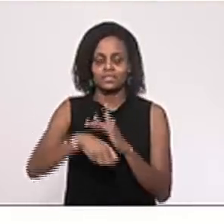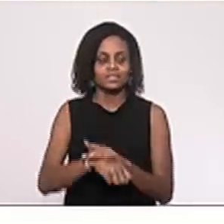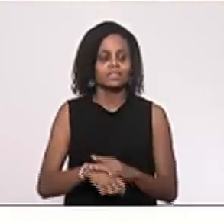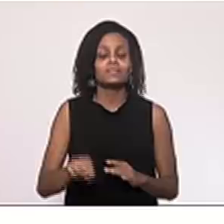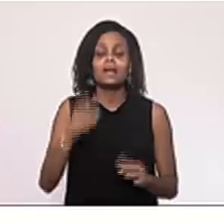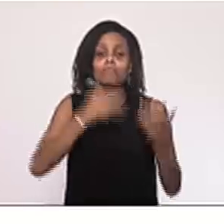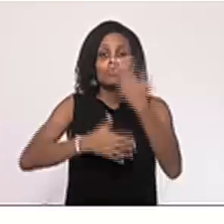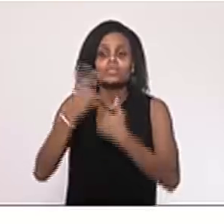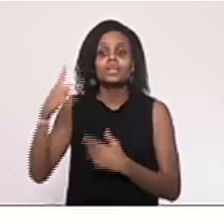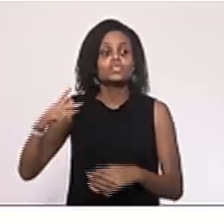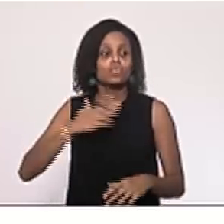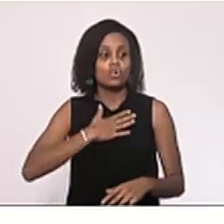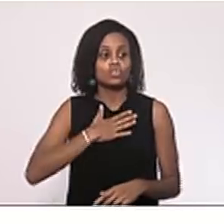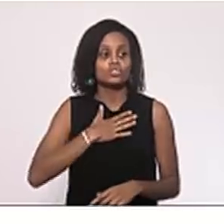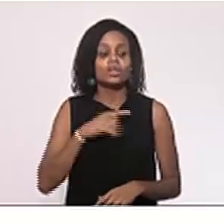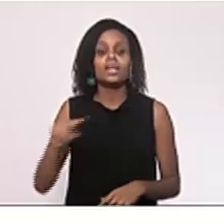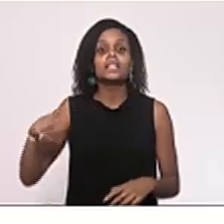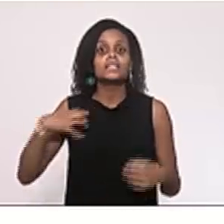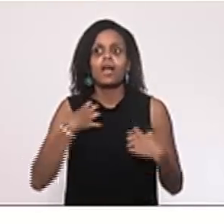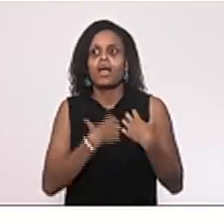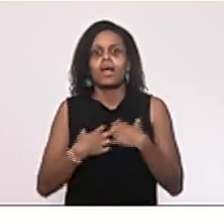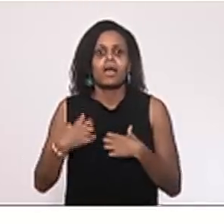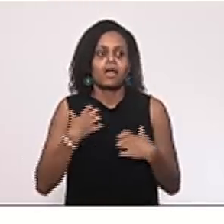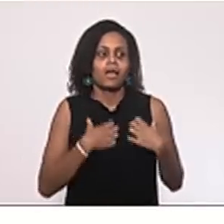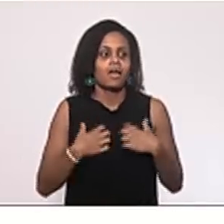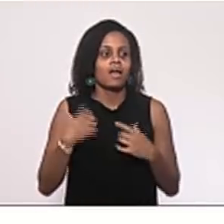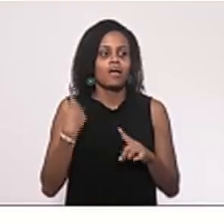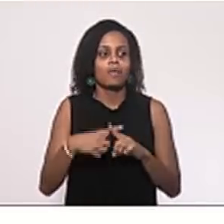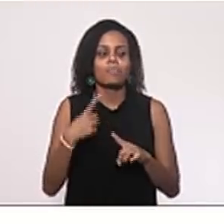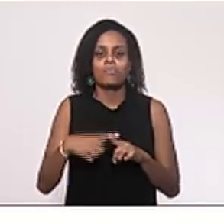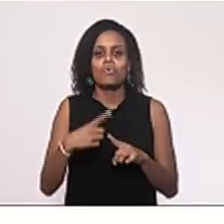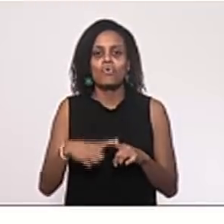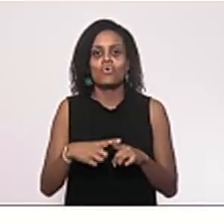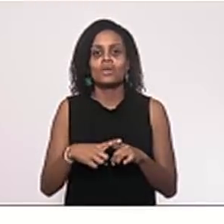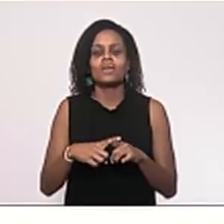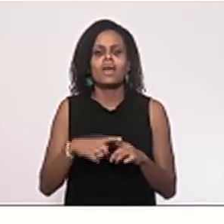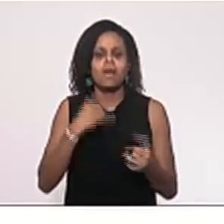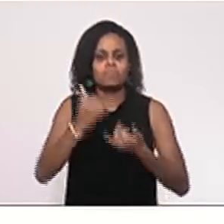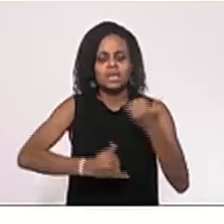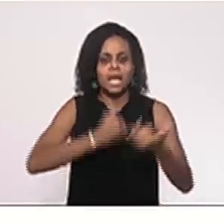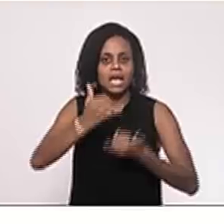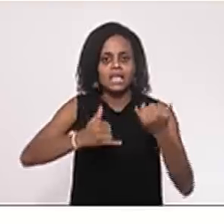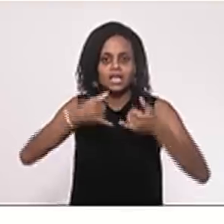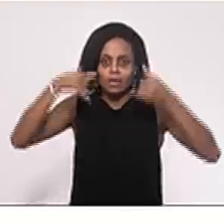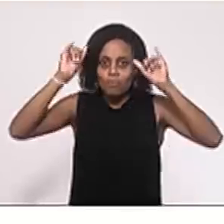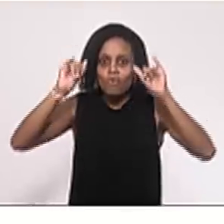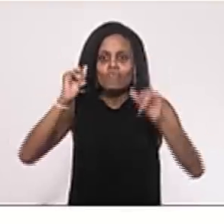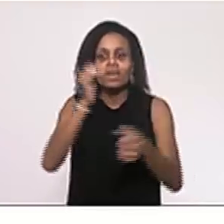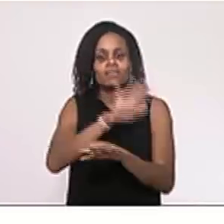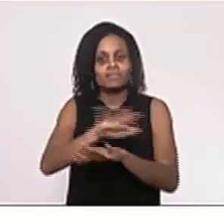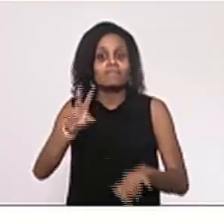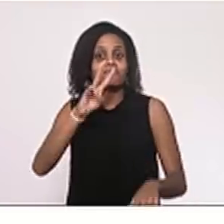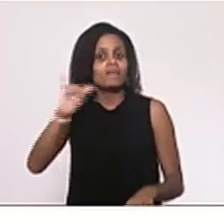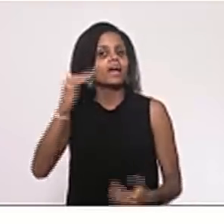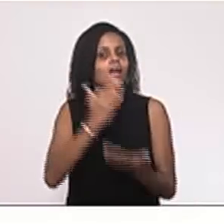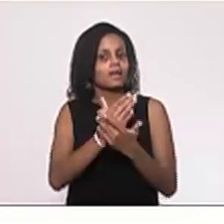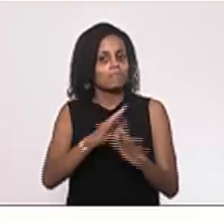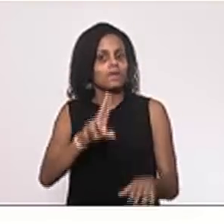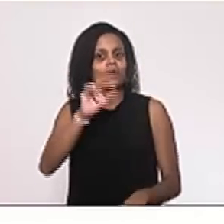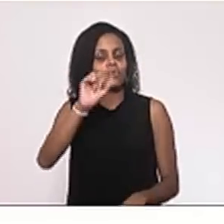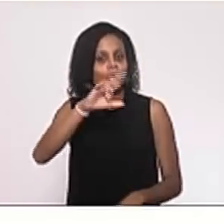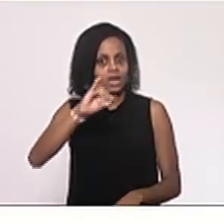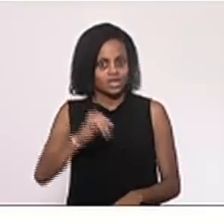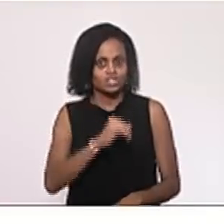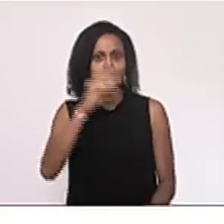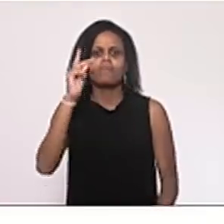gostam, eles estão desesperados. Porque a farra do boi vai acabar na UERJ. Isso é fato. Custe o que